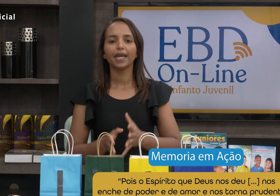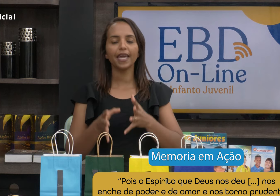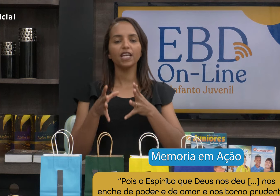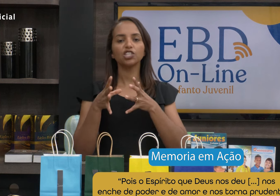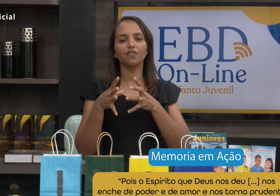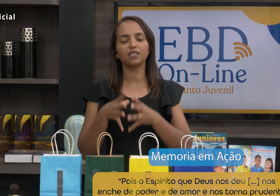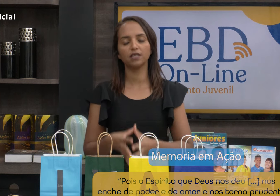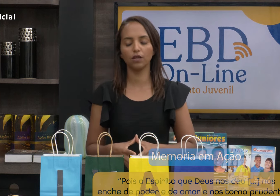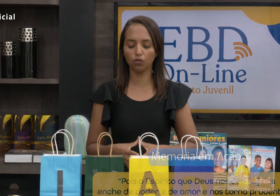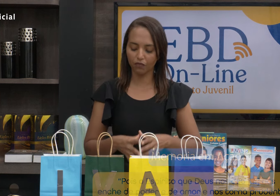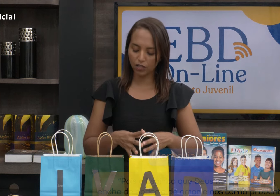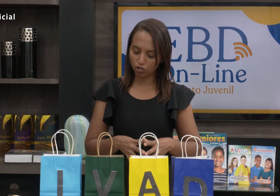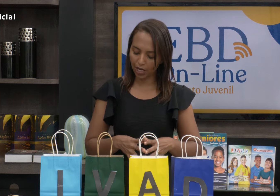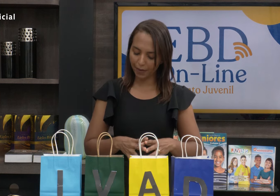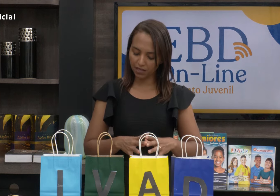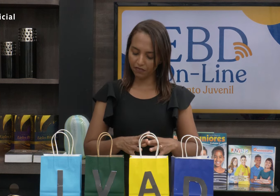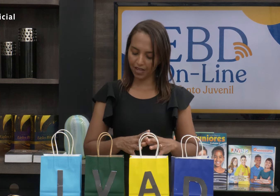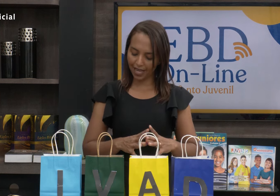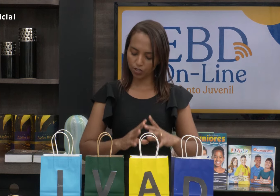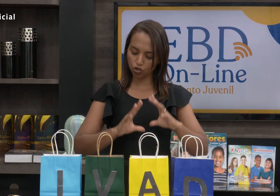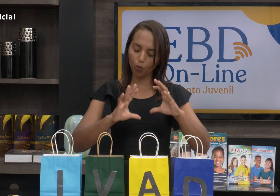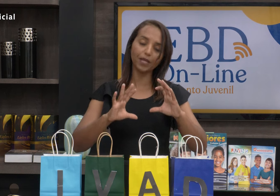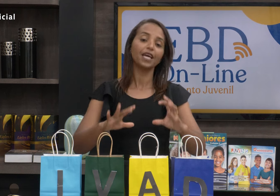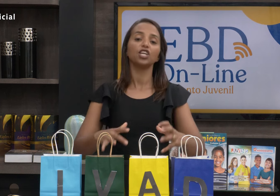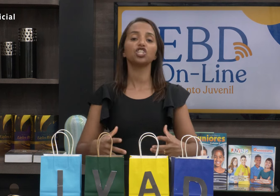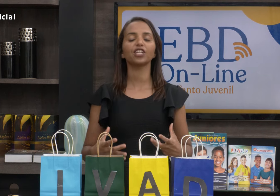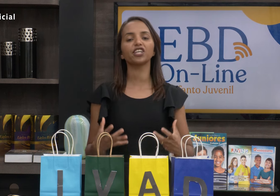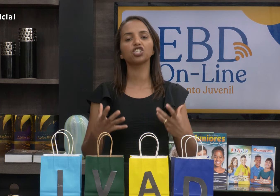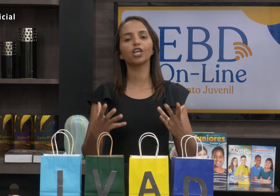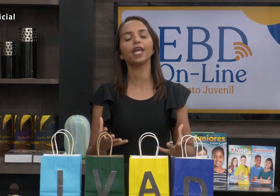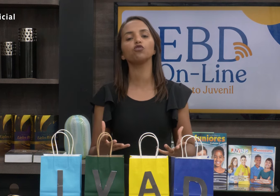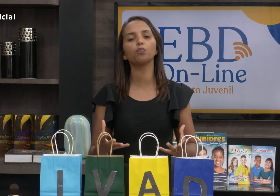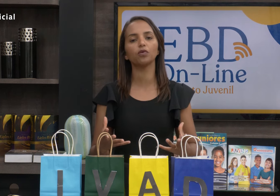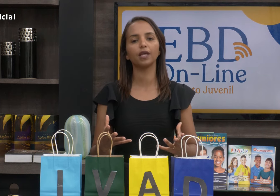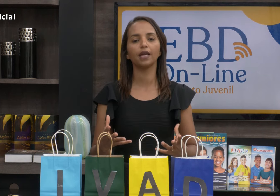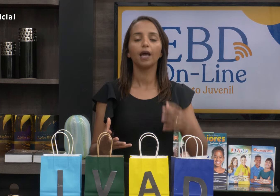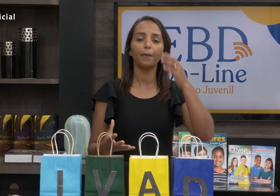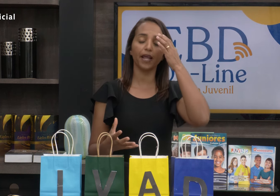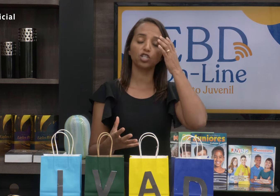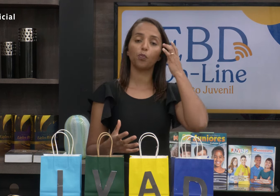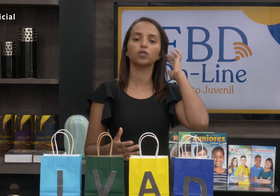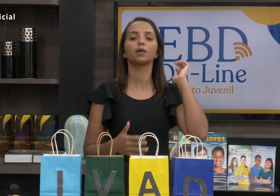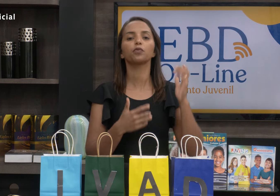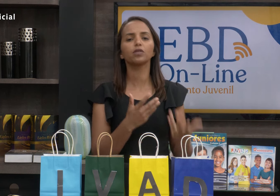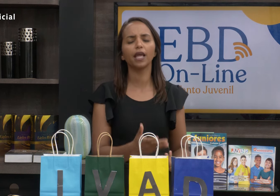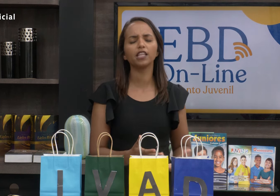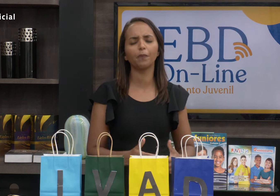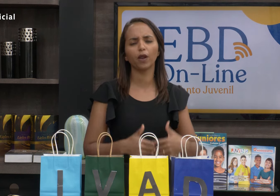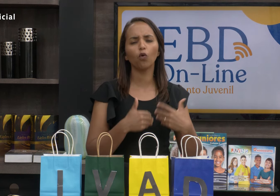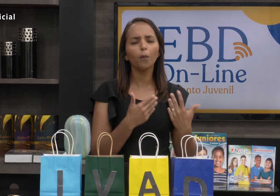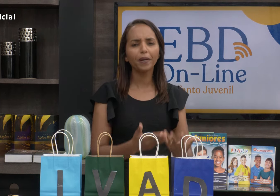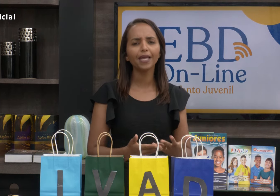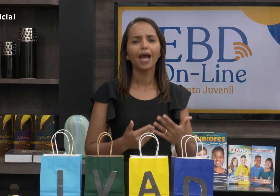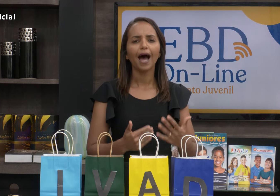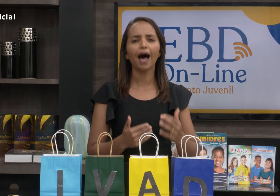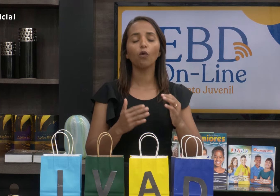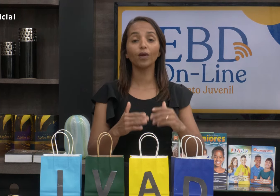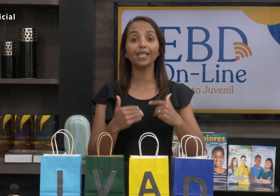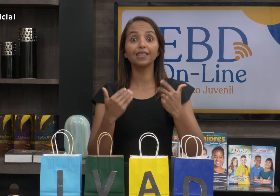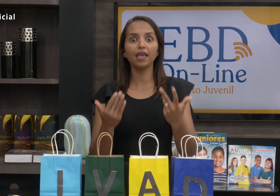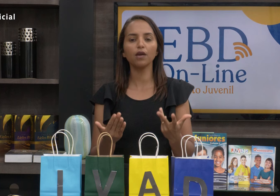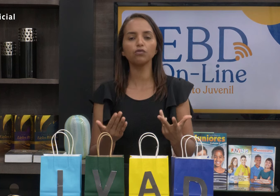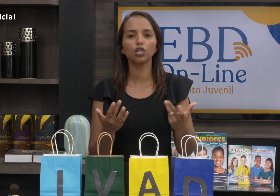Então, este versículo vai justamente falar sobre estar cheio do poder para que a gente possa ser prudente, para cumprir